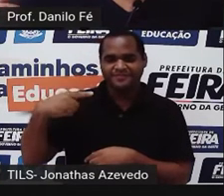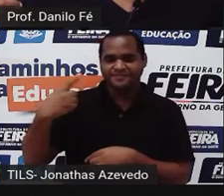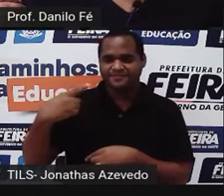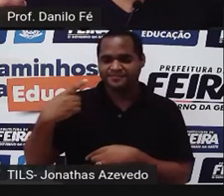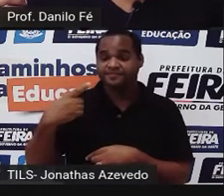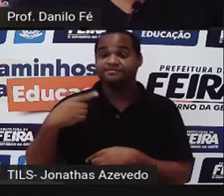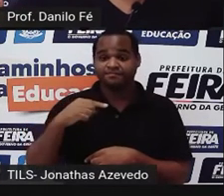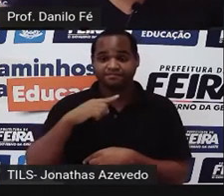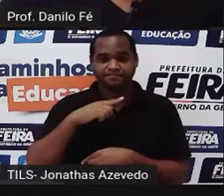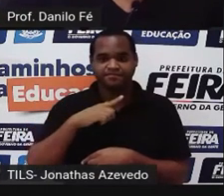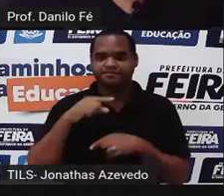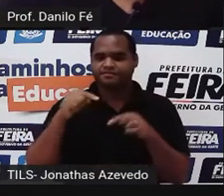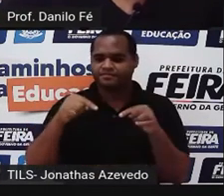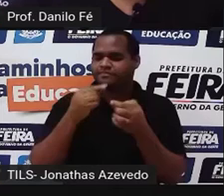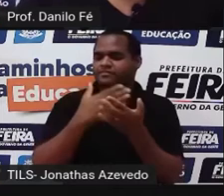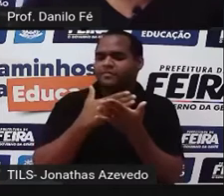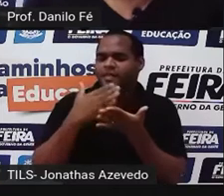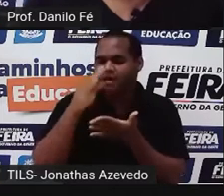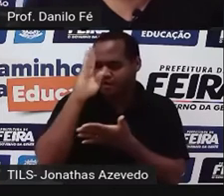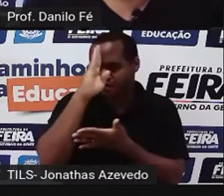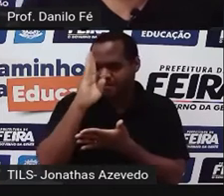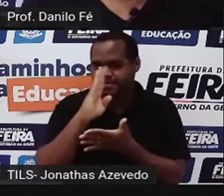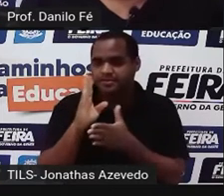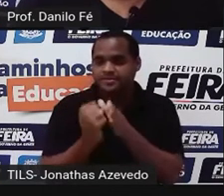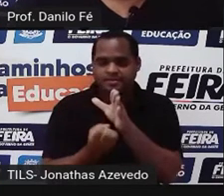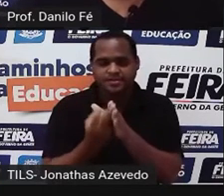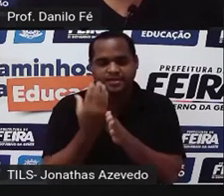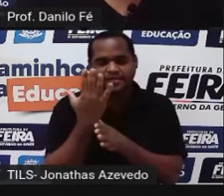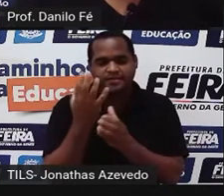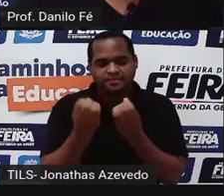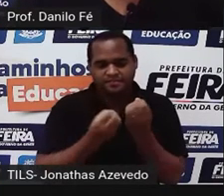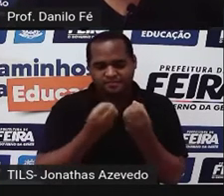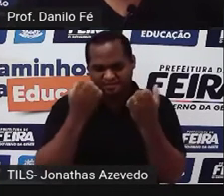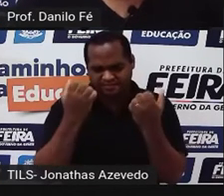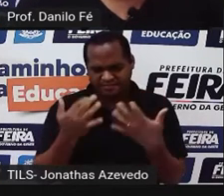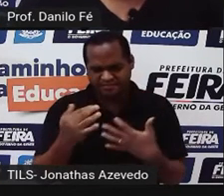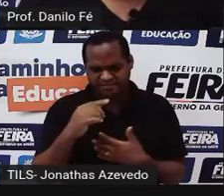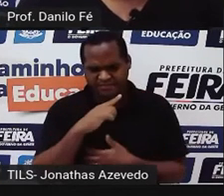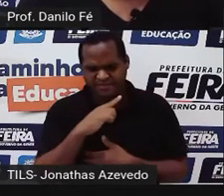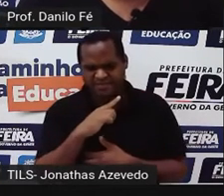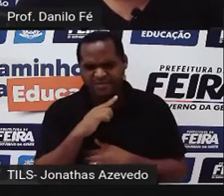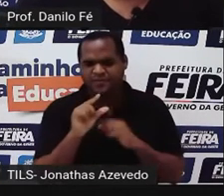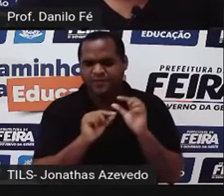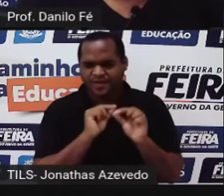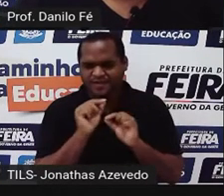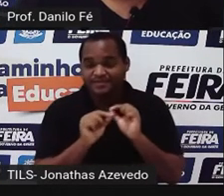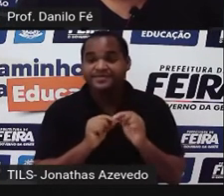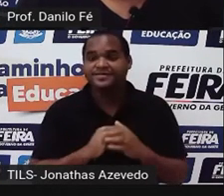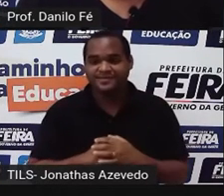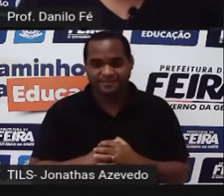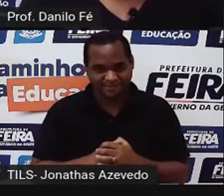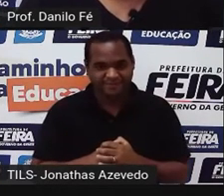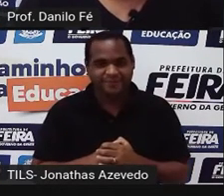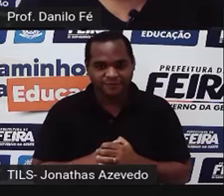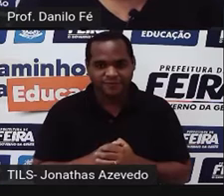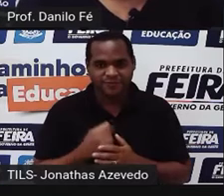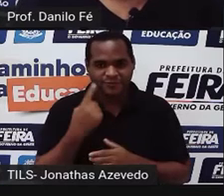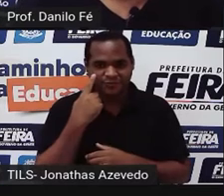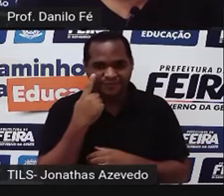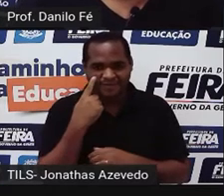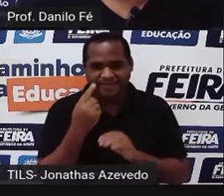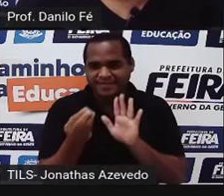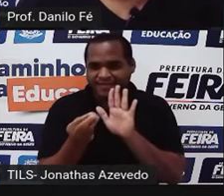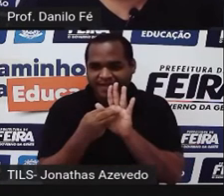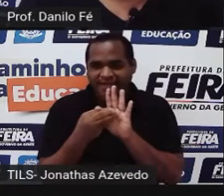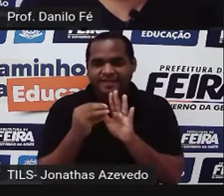Brasil nasce hoje enquanto uma nação independente? Bem, na tela tá aí o meu